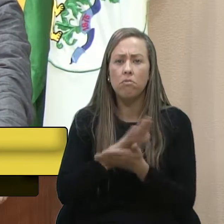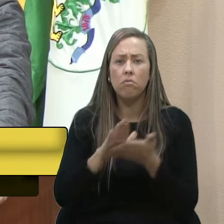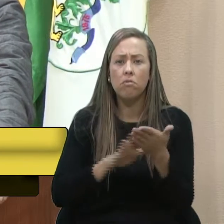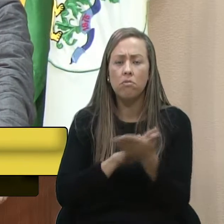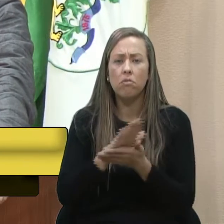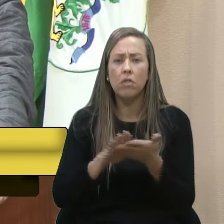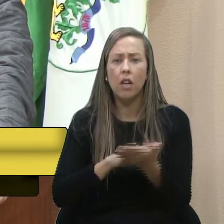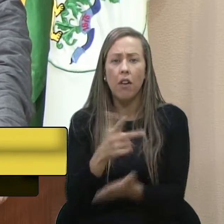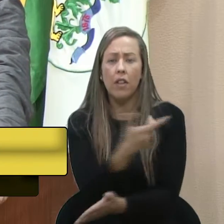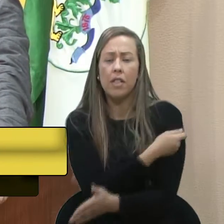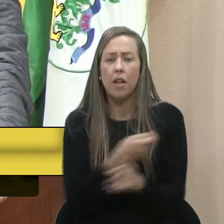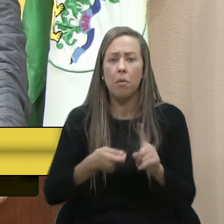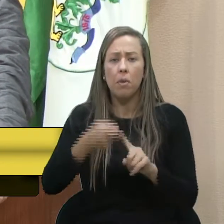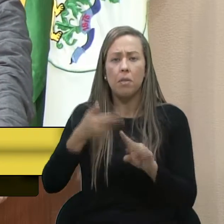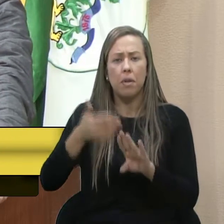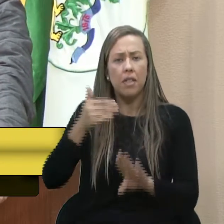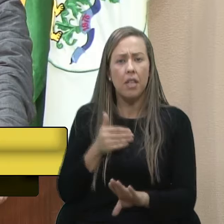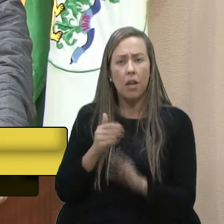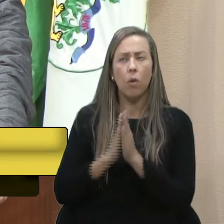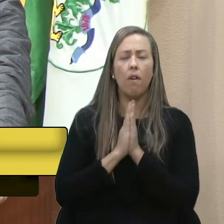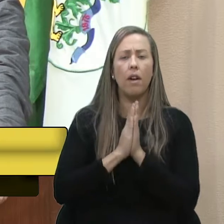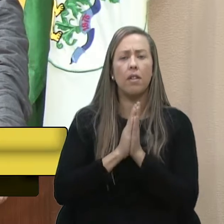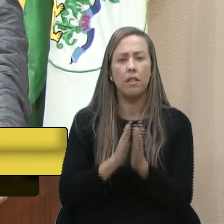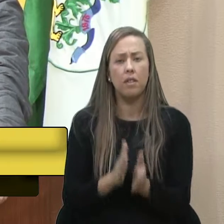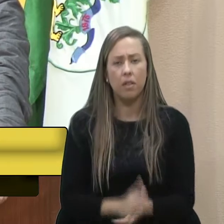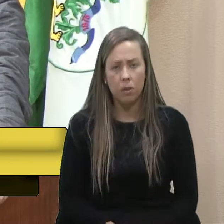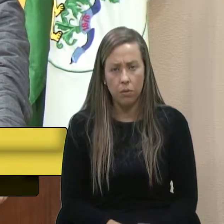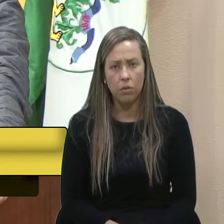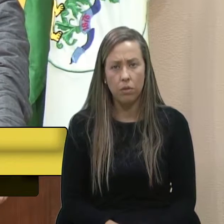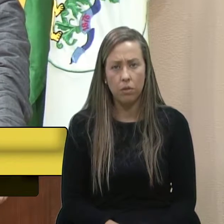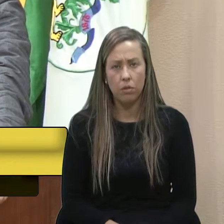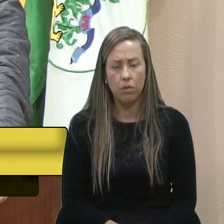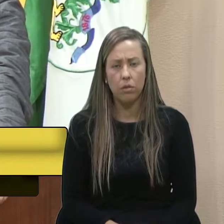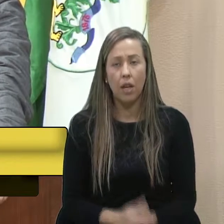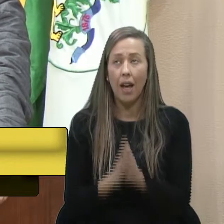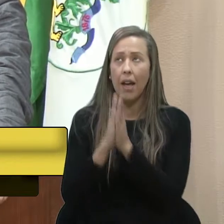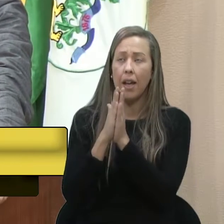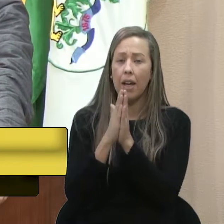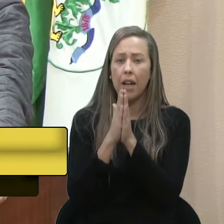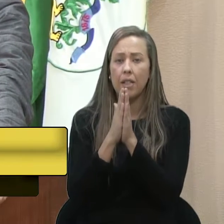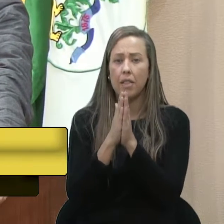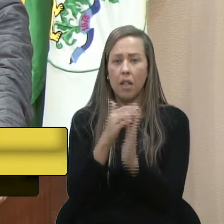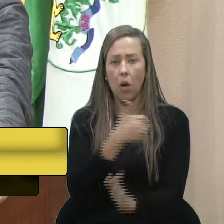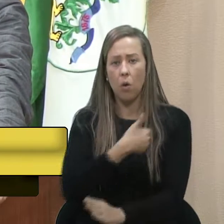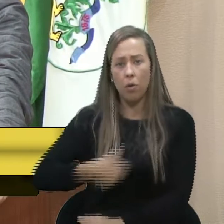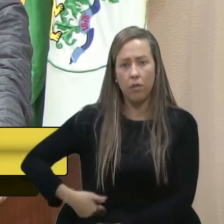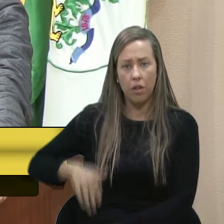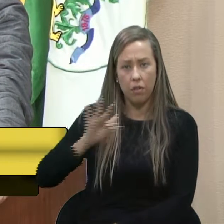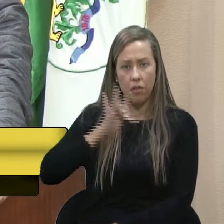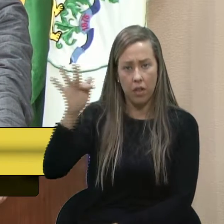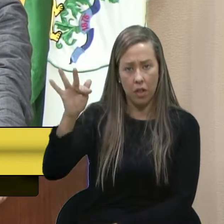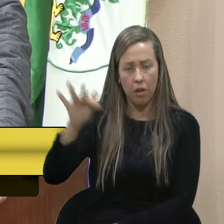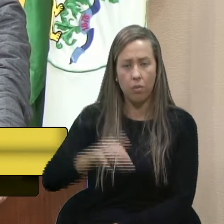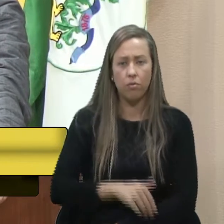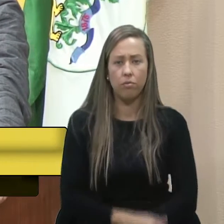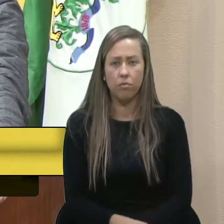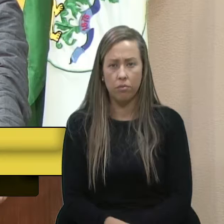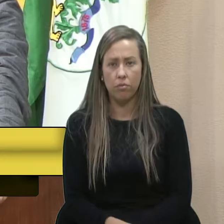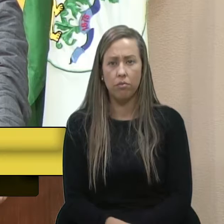vacinados no mês passado, graças a Deus. Graças ao governo federal, vereador Fontenelle.